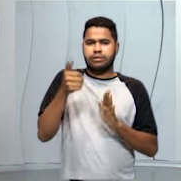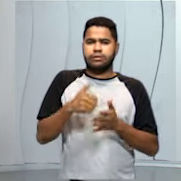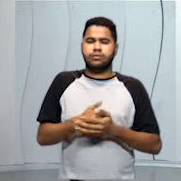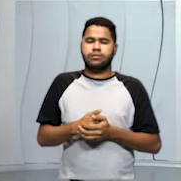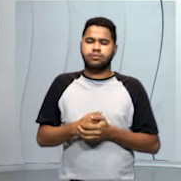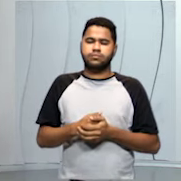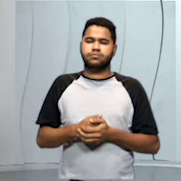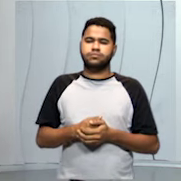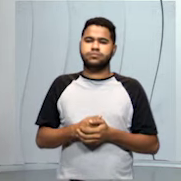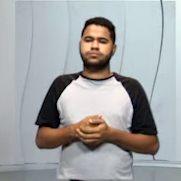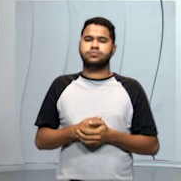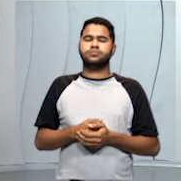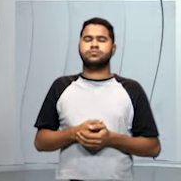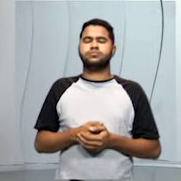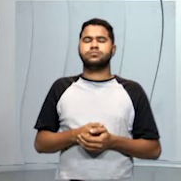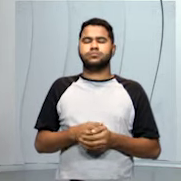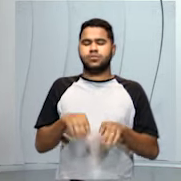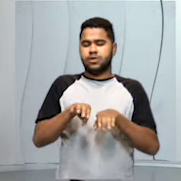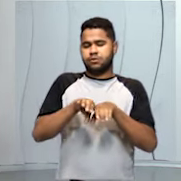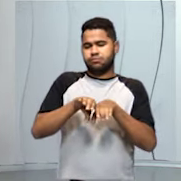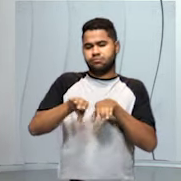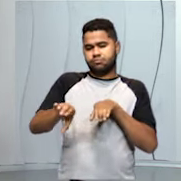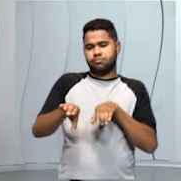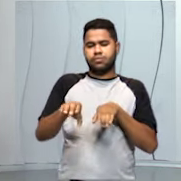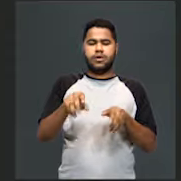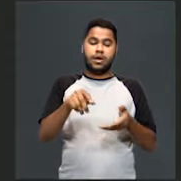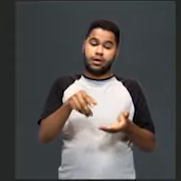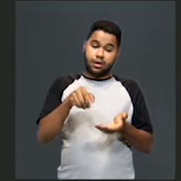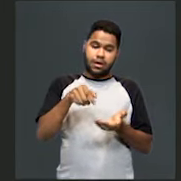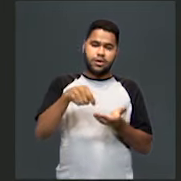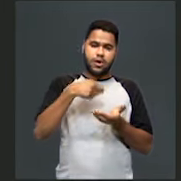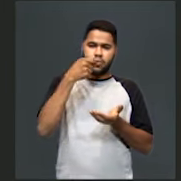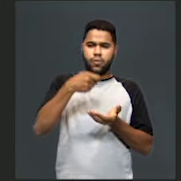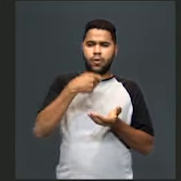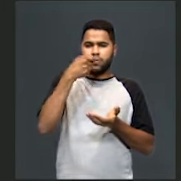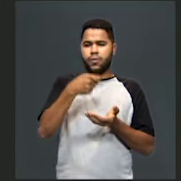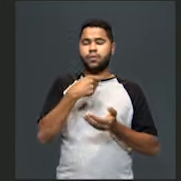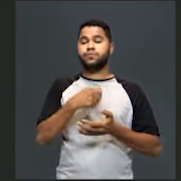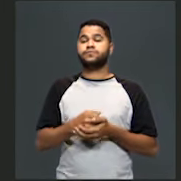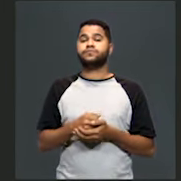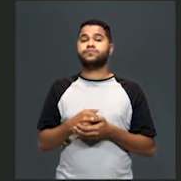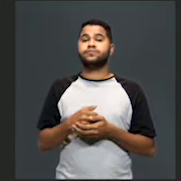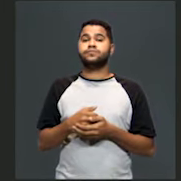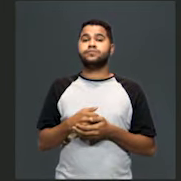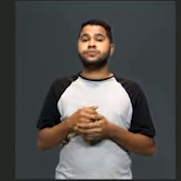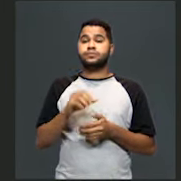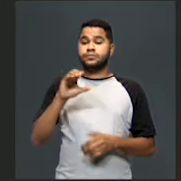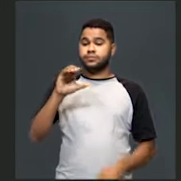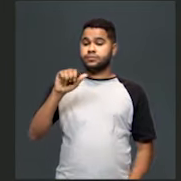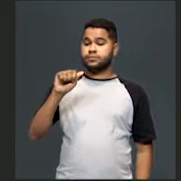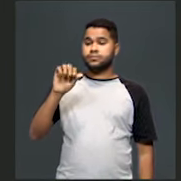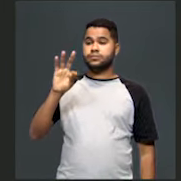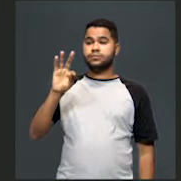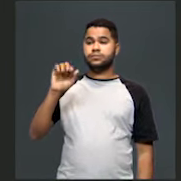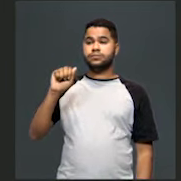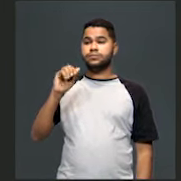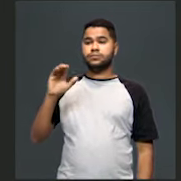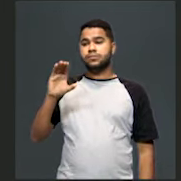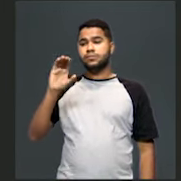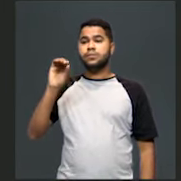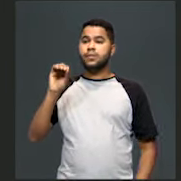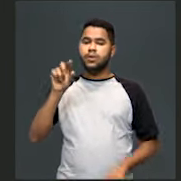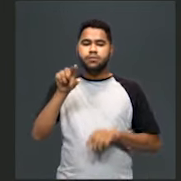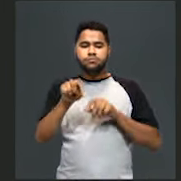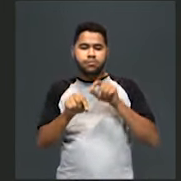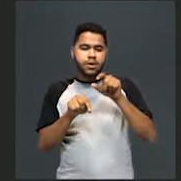e separá-la das demais para consumir. Então, o processo de catação é esse